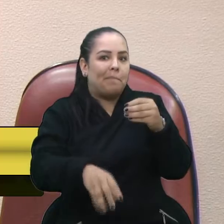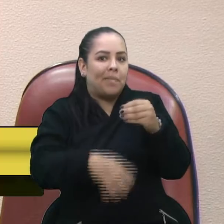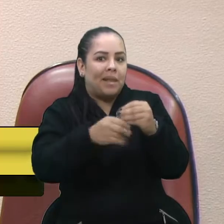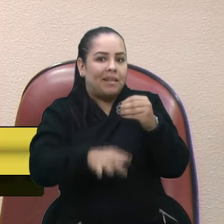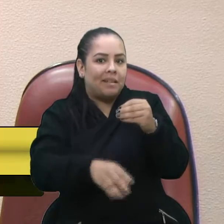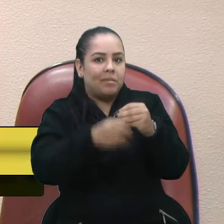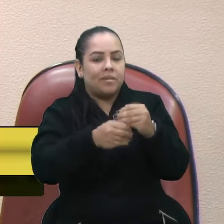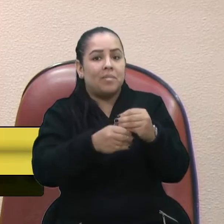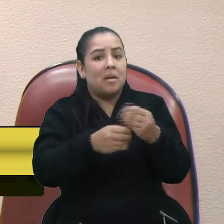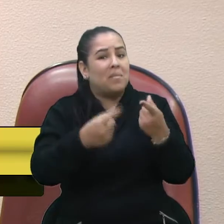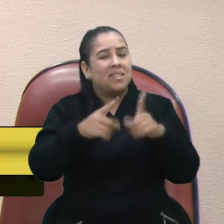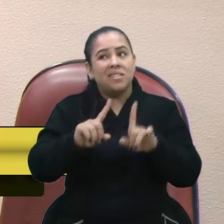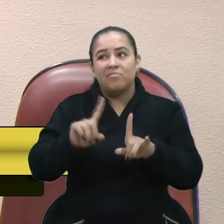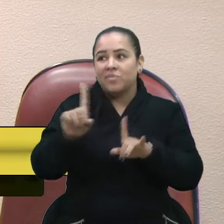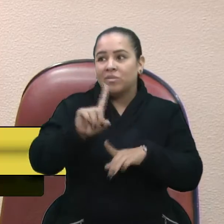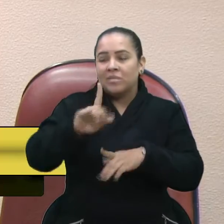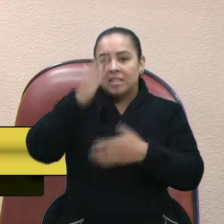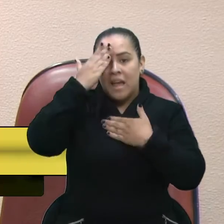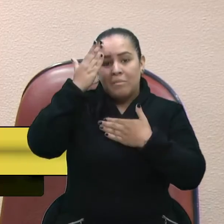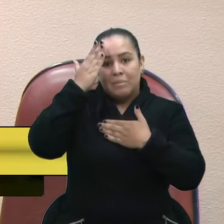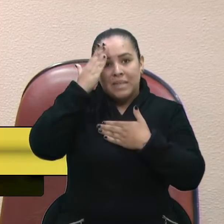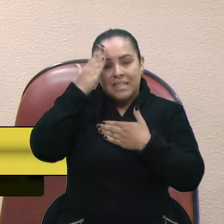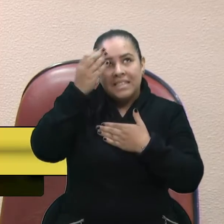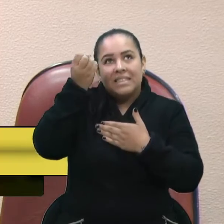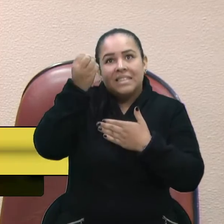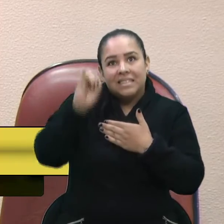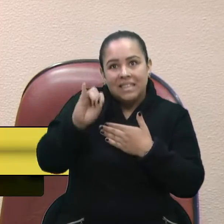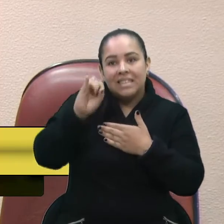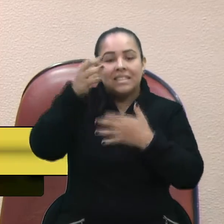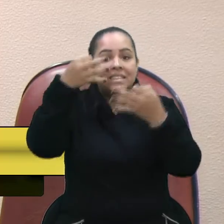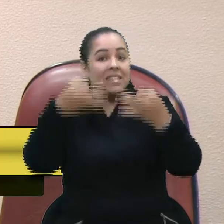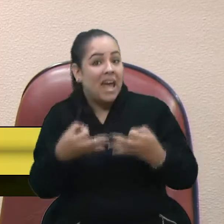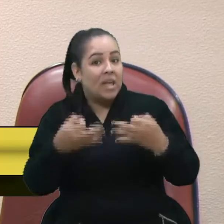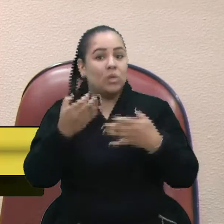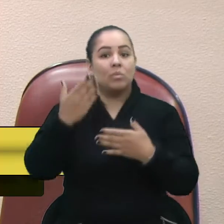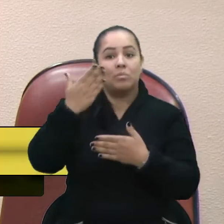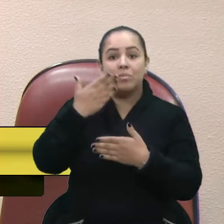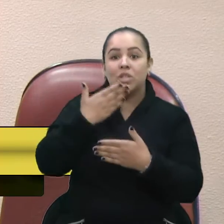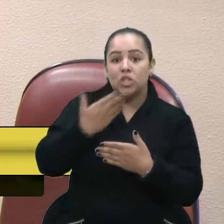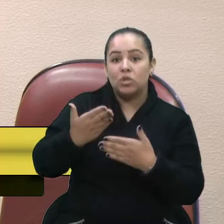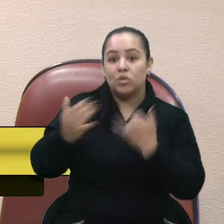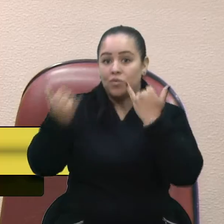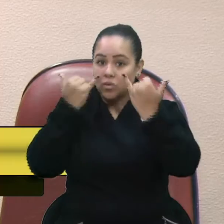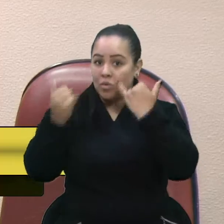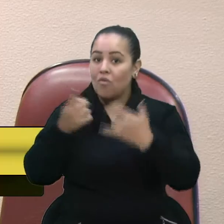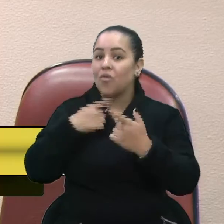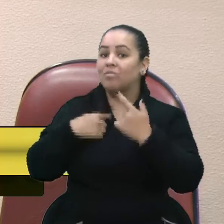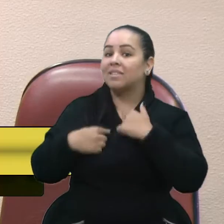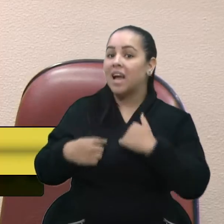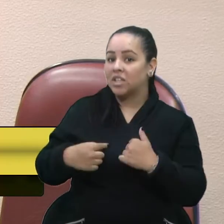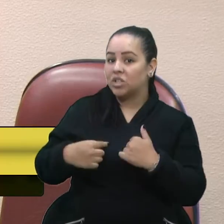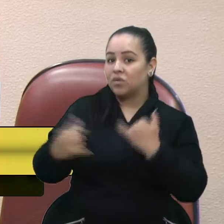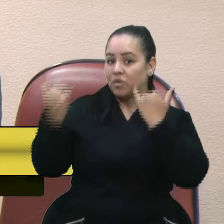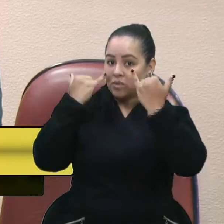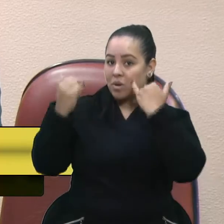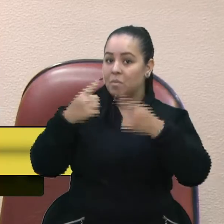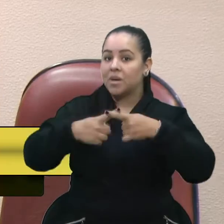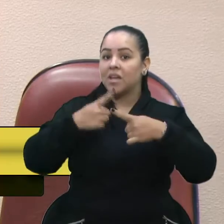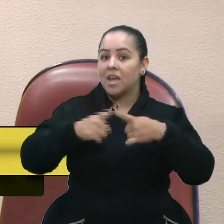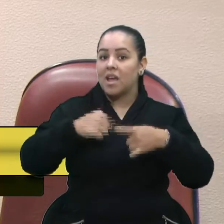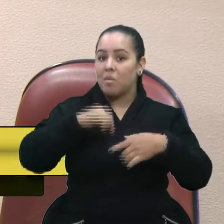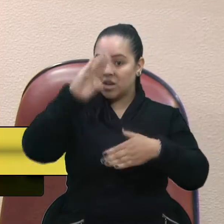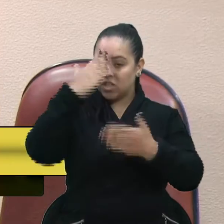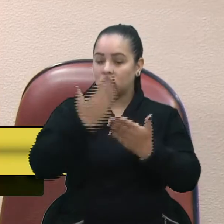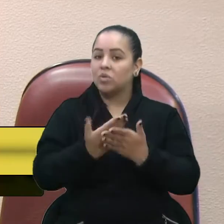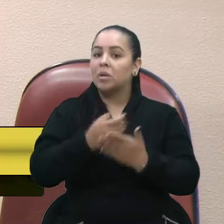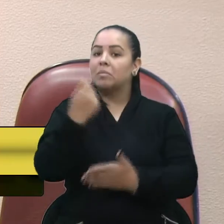de que esse é um pedido de informação com a vontade de ter a informação. Porque, como eu falei, eu acho que a informação poderia ter sido